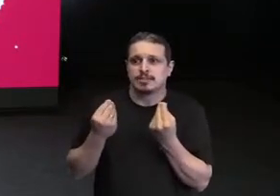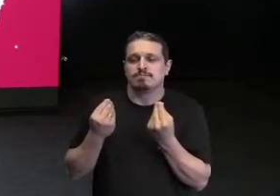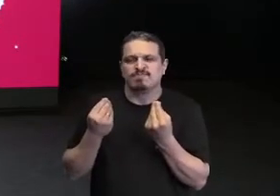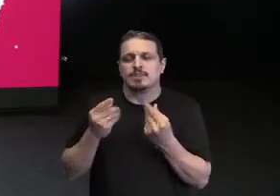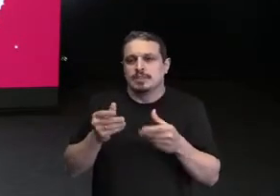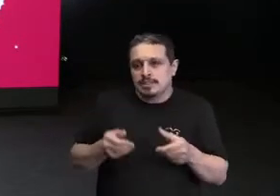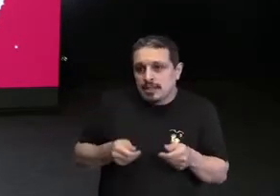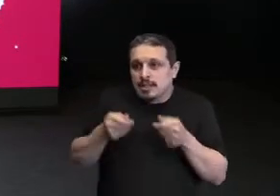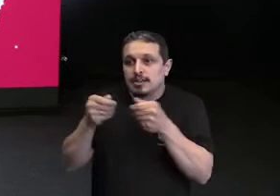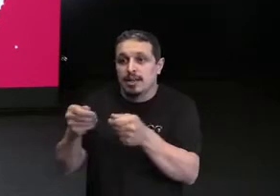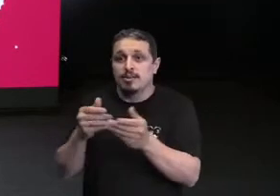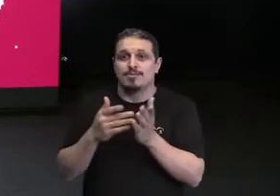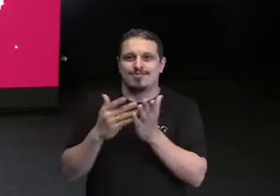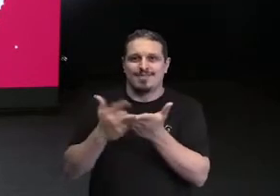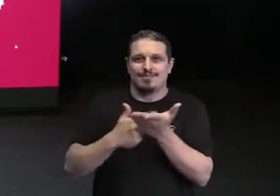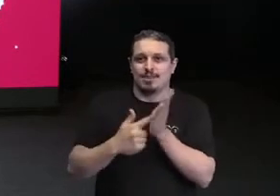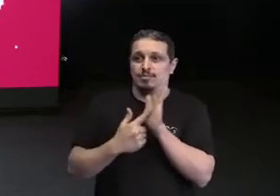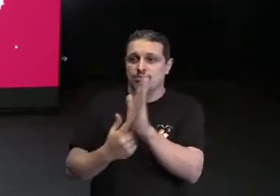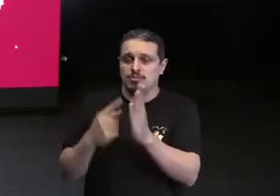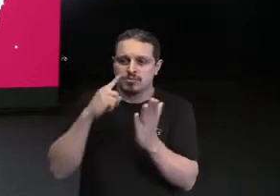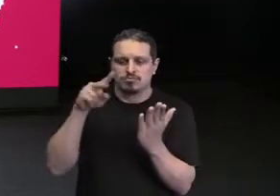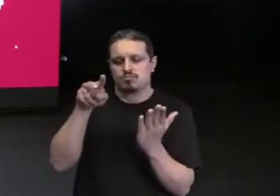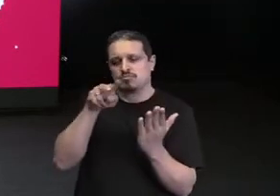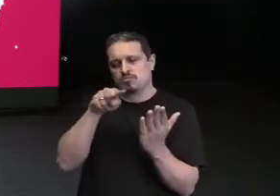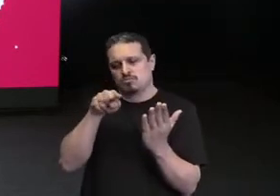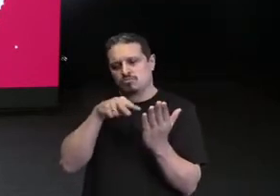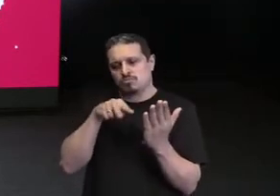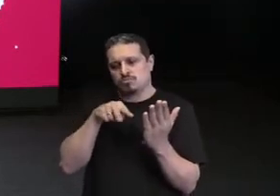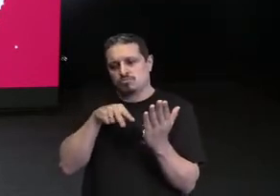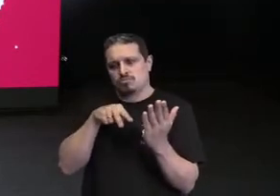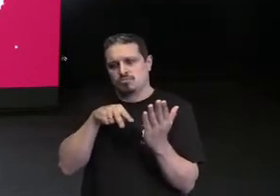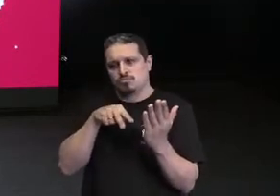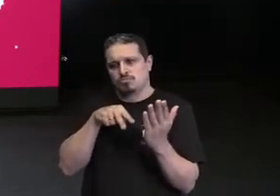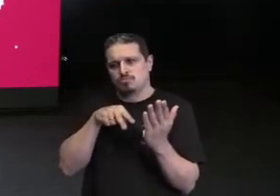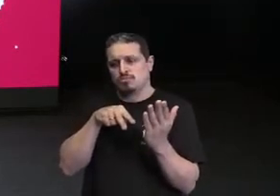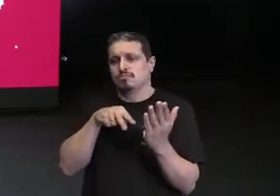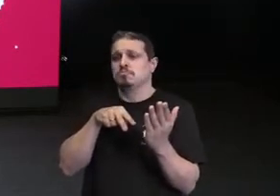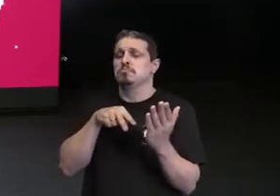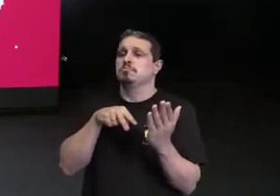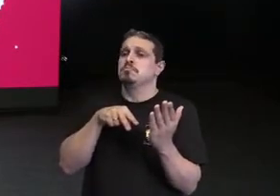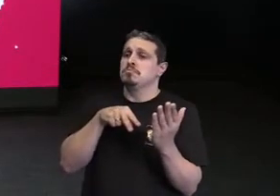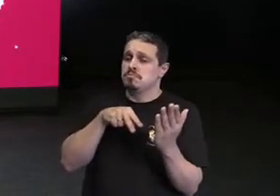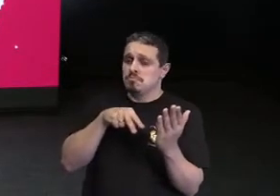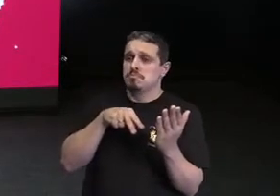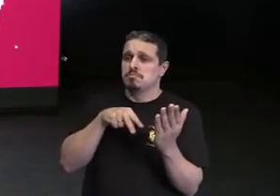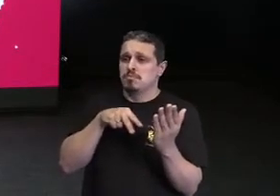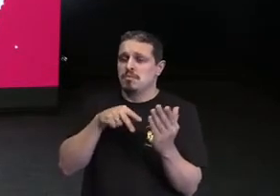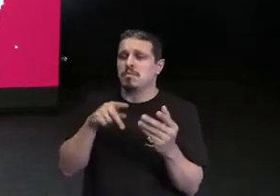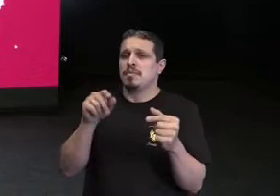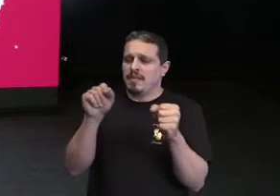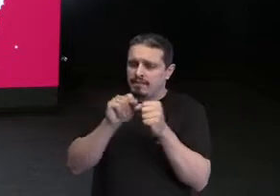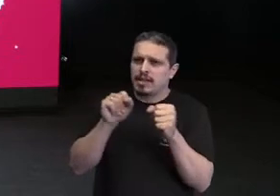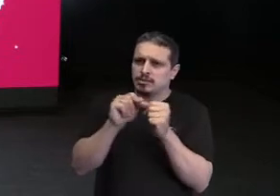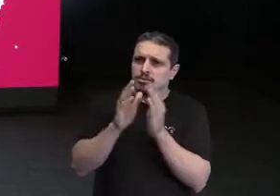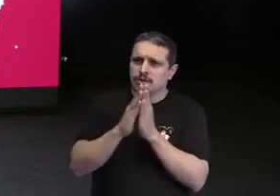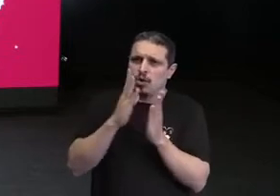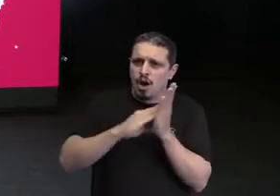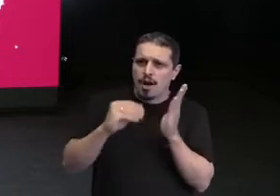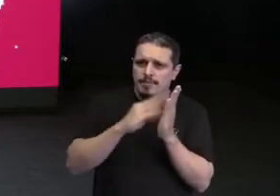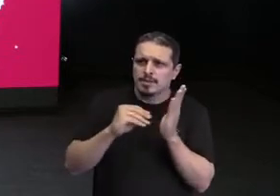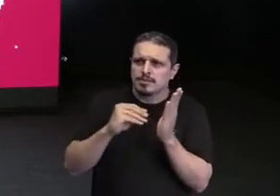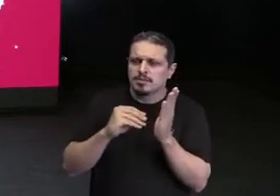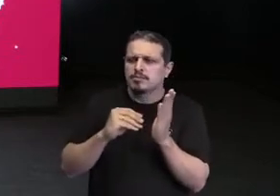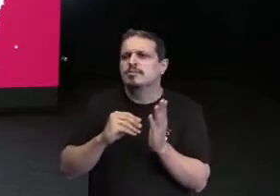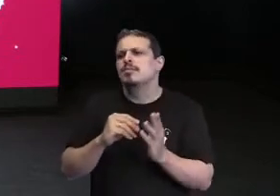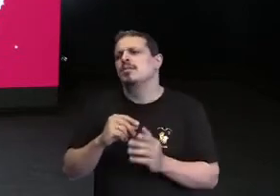caderno manuscrito, porque, tipo, não tinha nem dinheiro para tirar cópia, e mandaram para uma escola de atores chamada